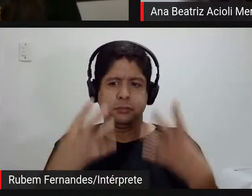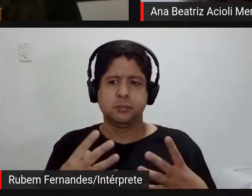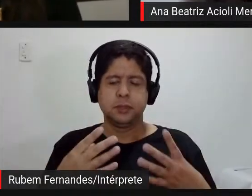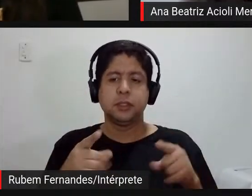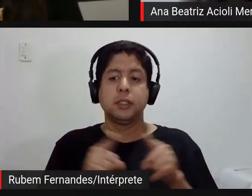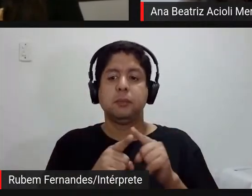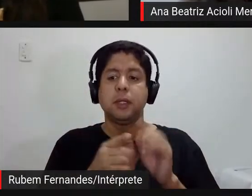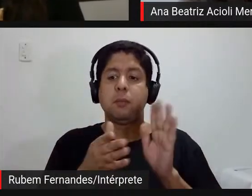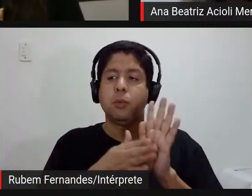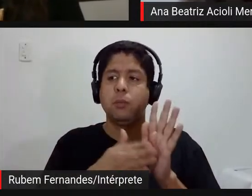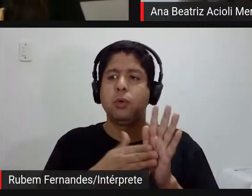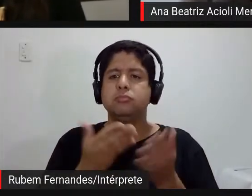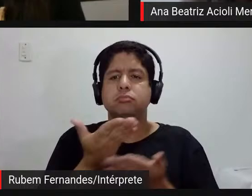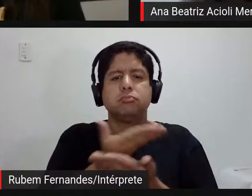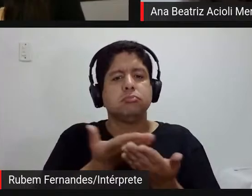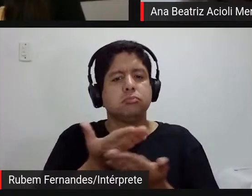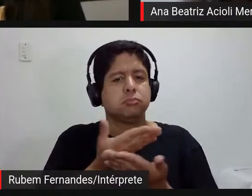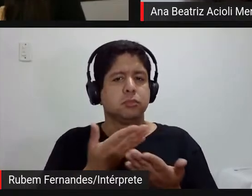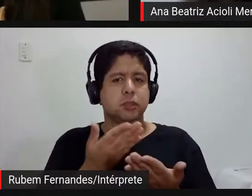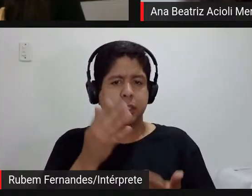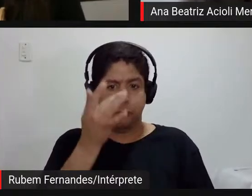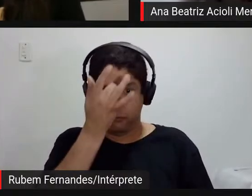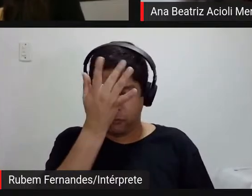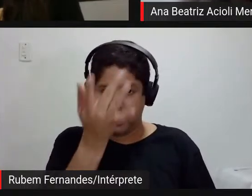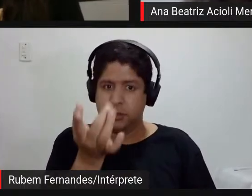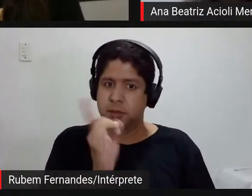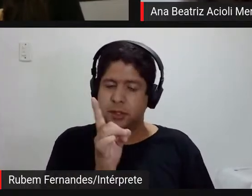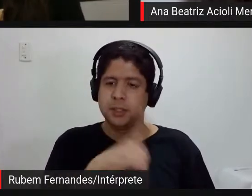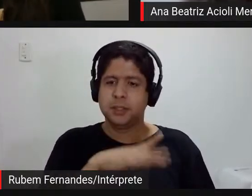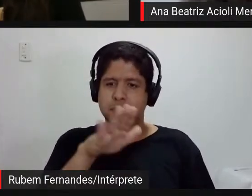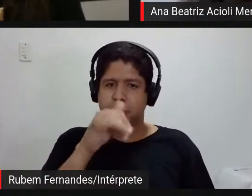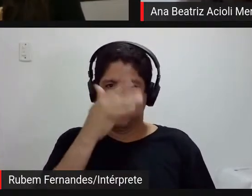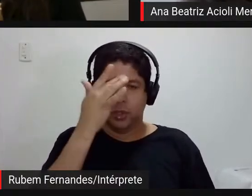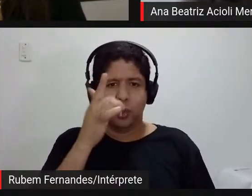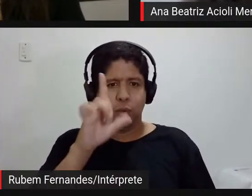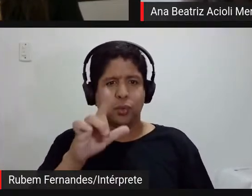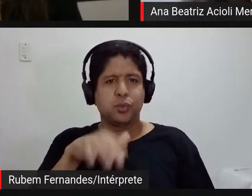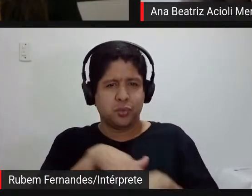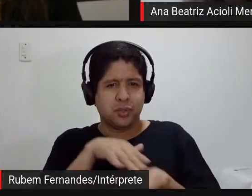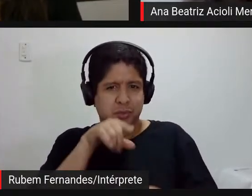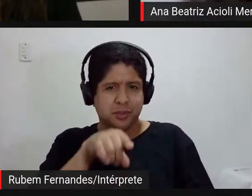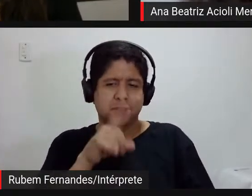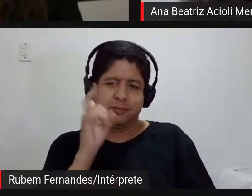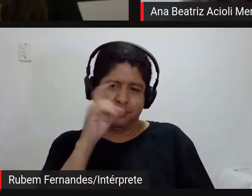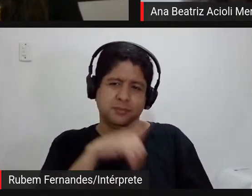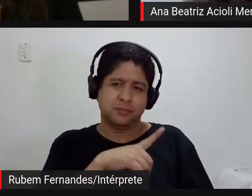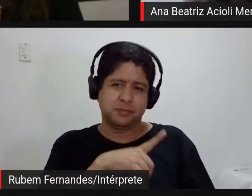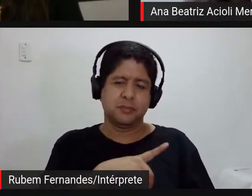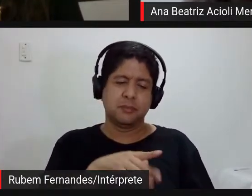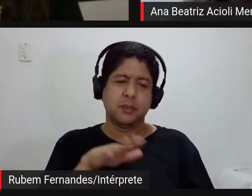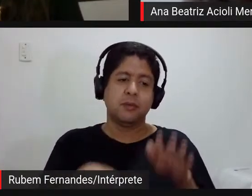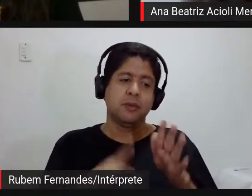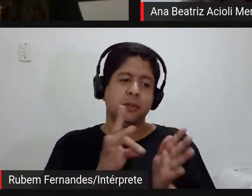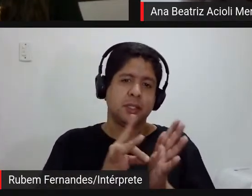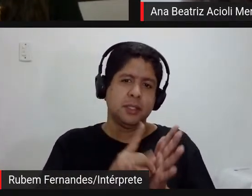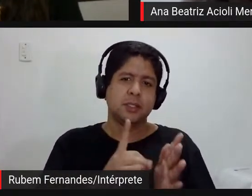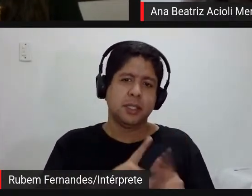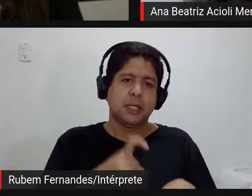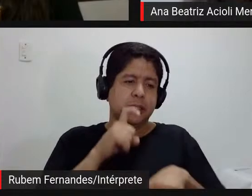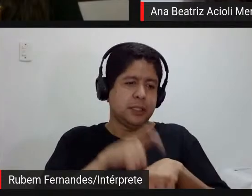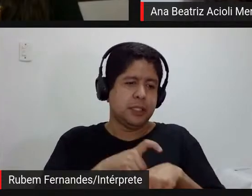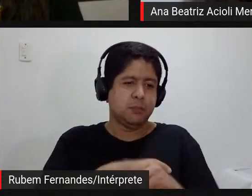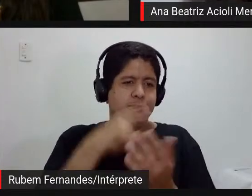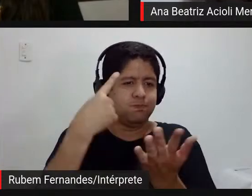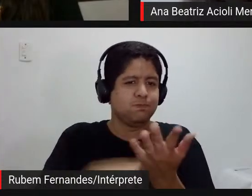diálogos não é fácil chamar o outro pra conversar com você mesmo que esteja agendado ou